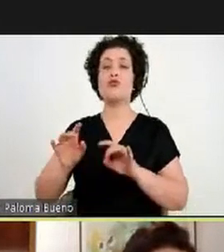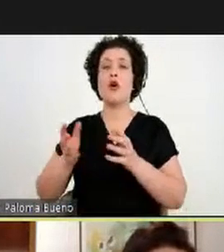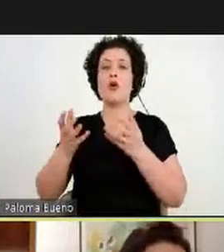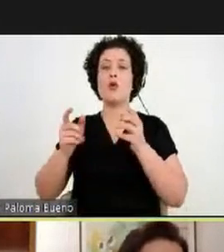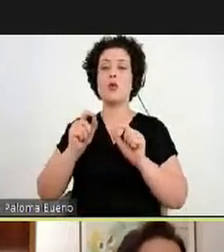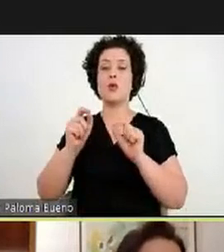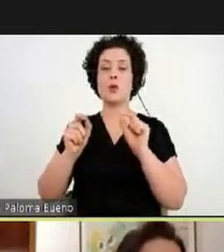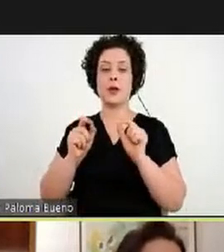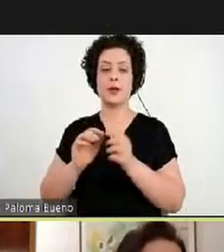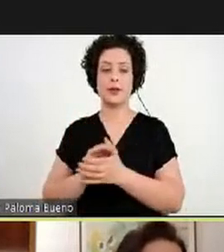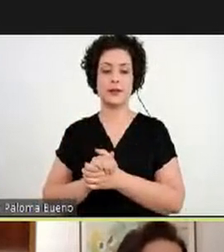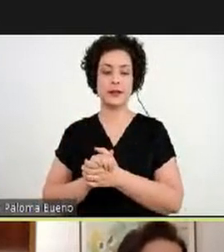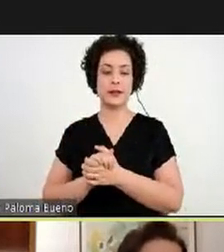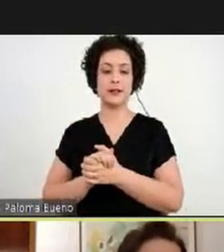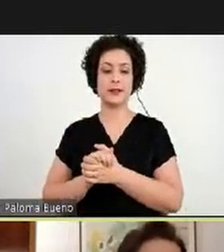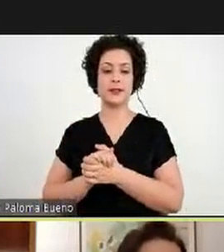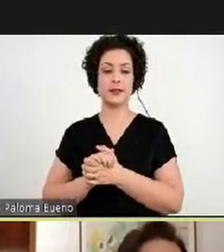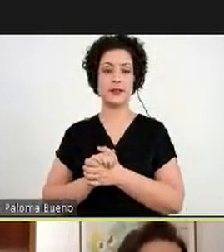aqui